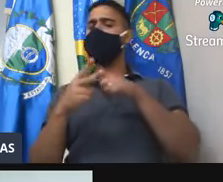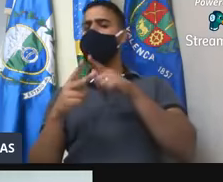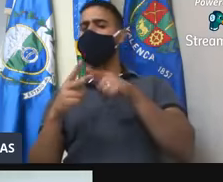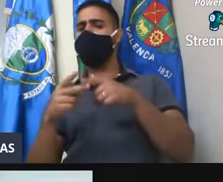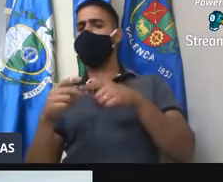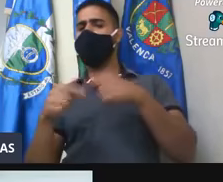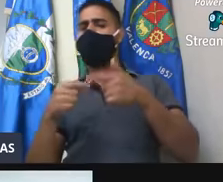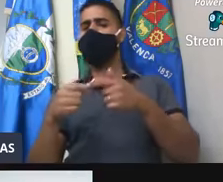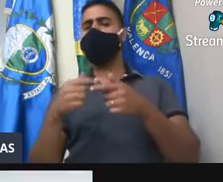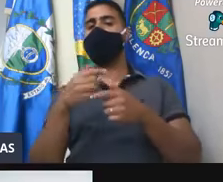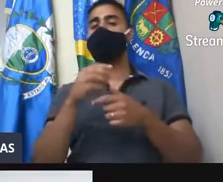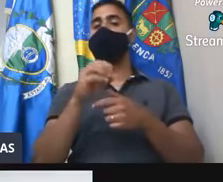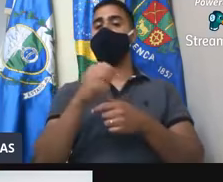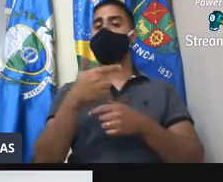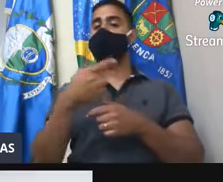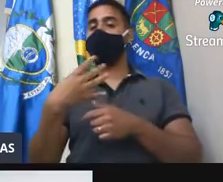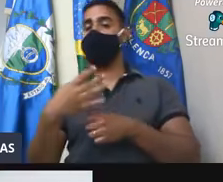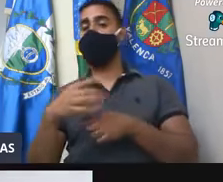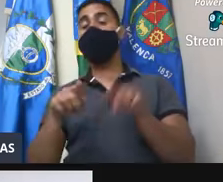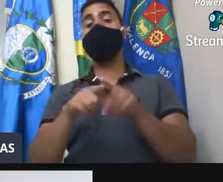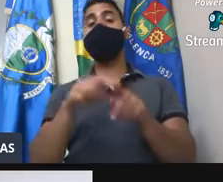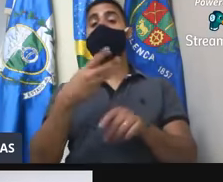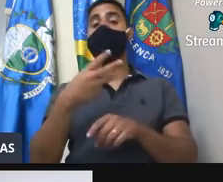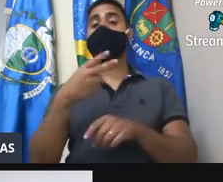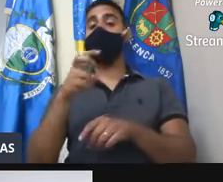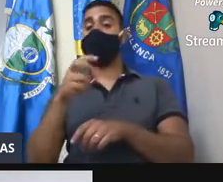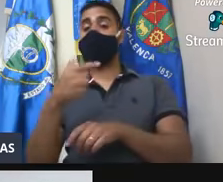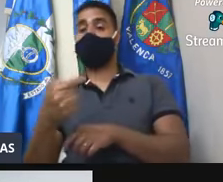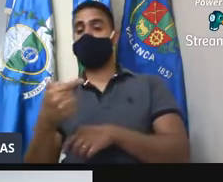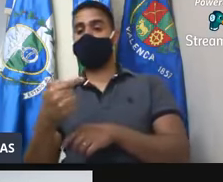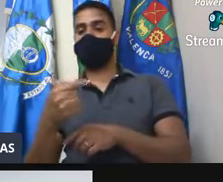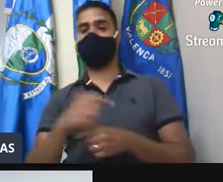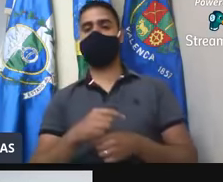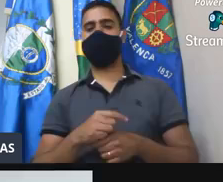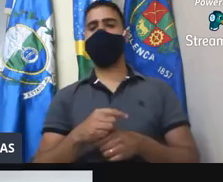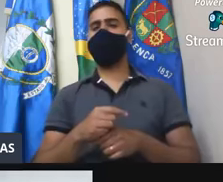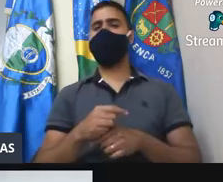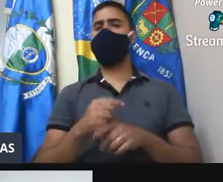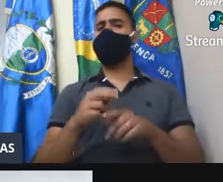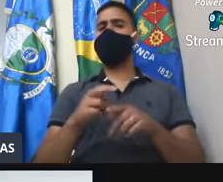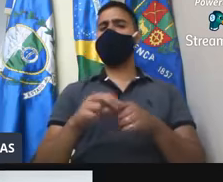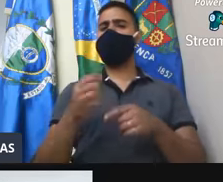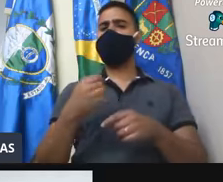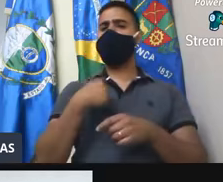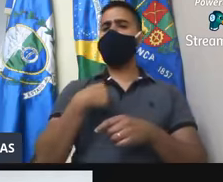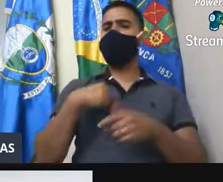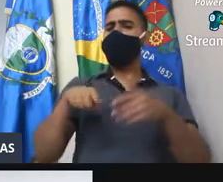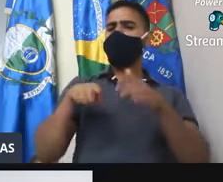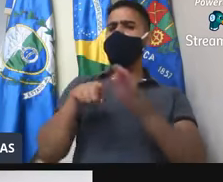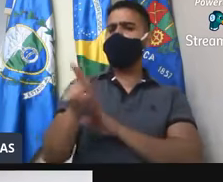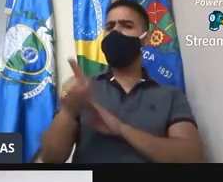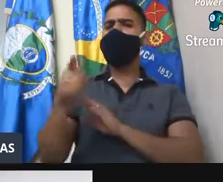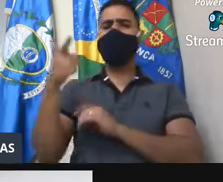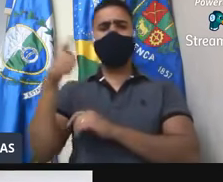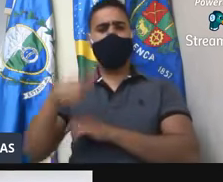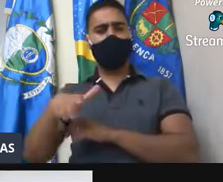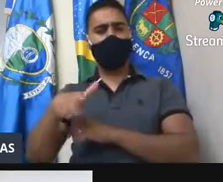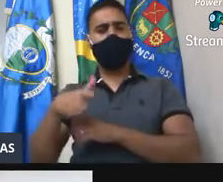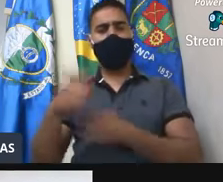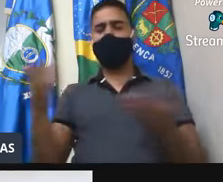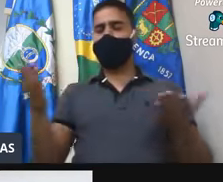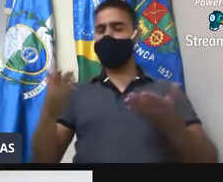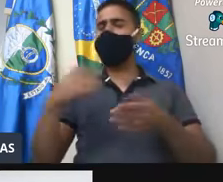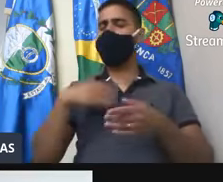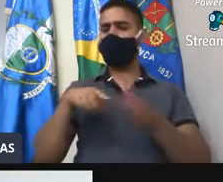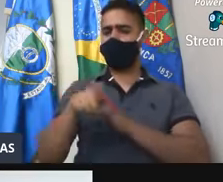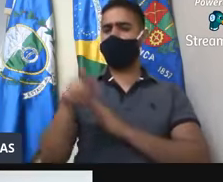em andamento, que seria o 24-038 e o 357-2019. Então, a gente pergunta agora,